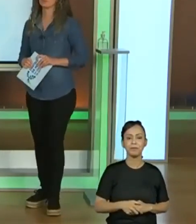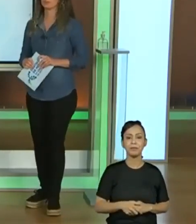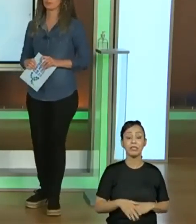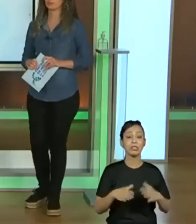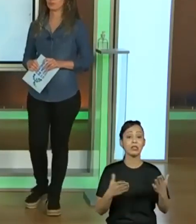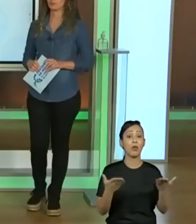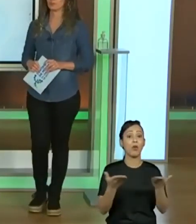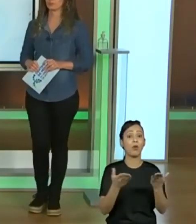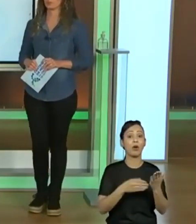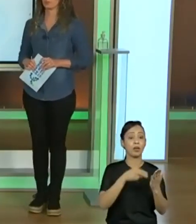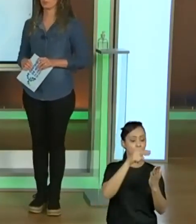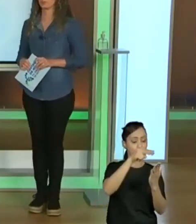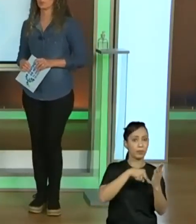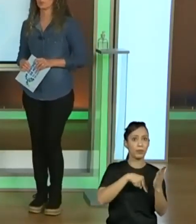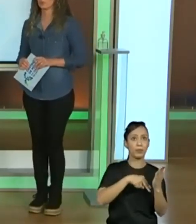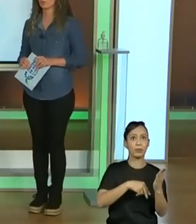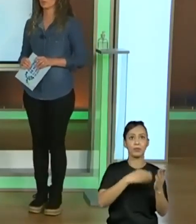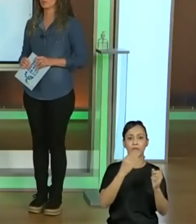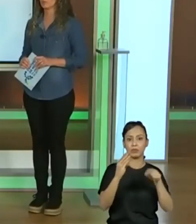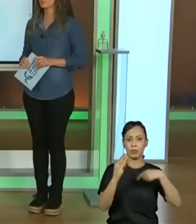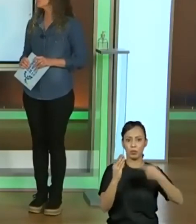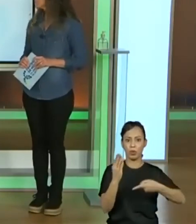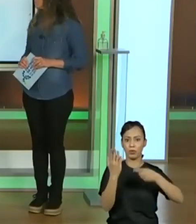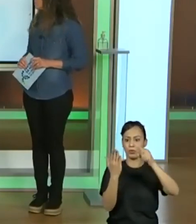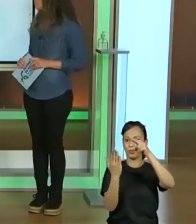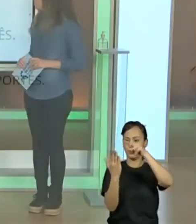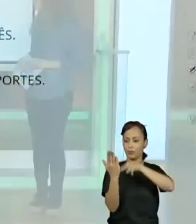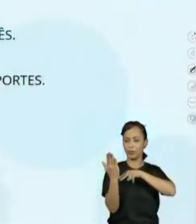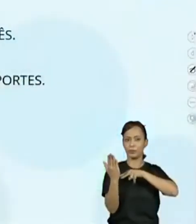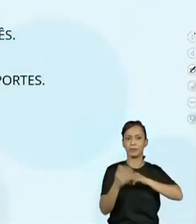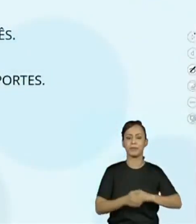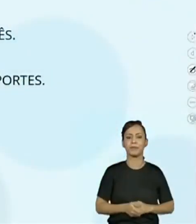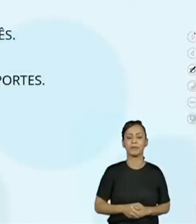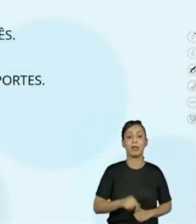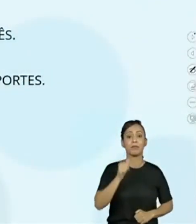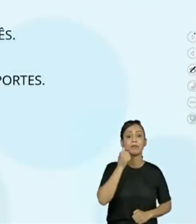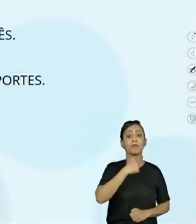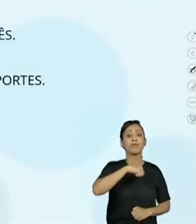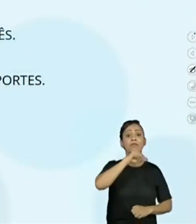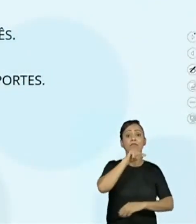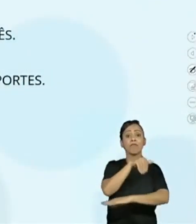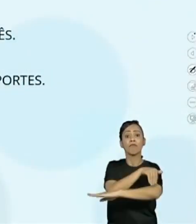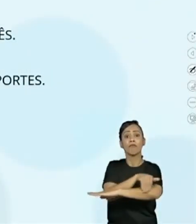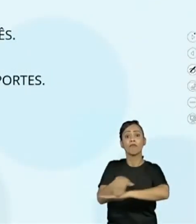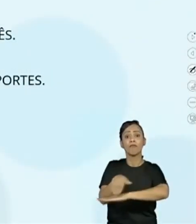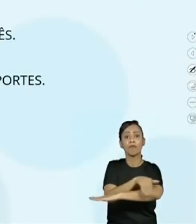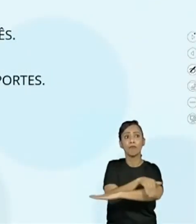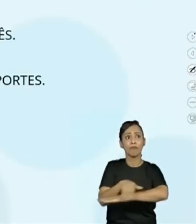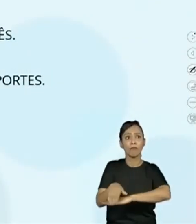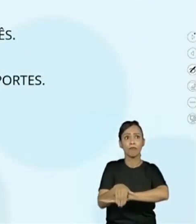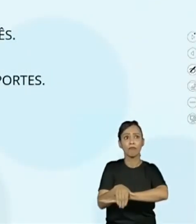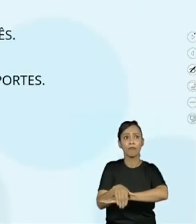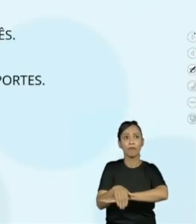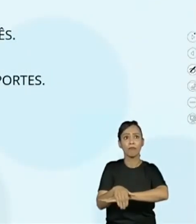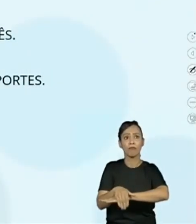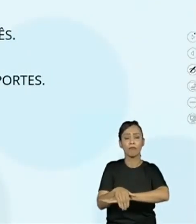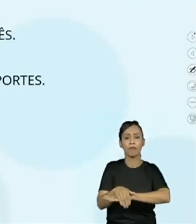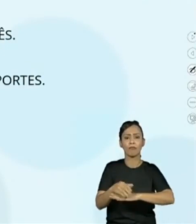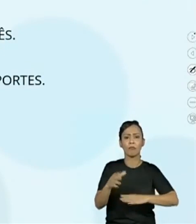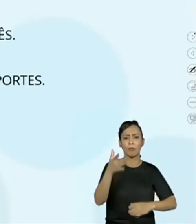dois textos na sequência. Então, mãe da rua. Número de